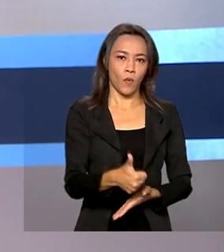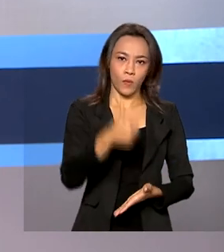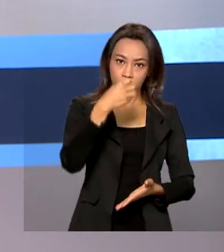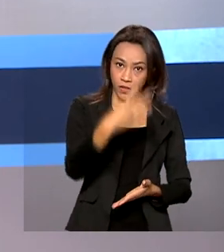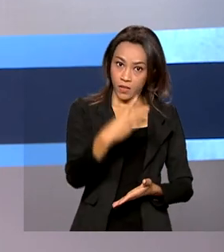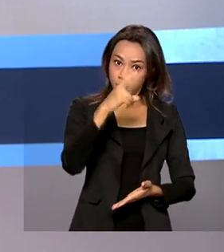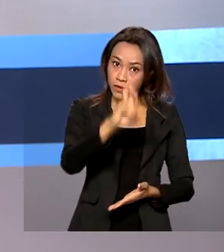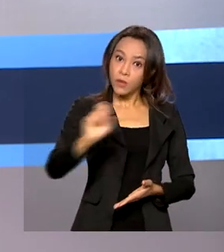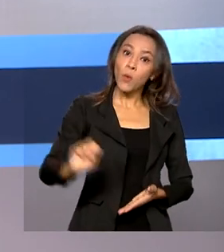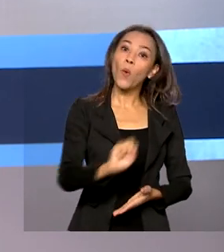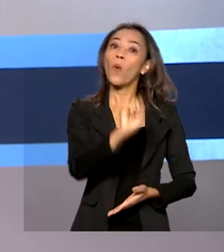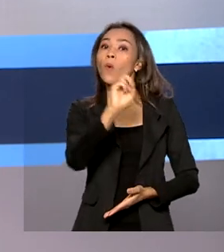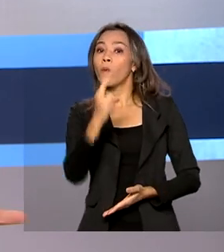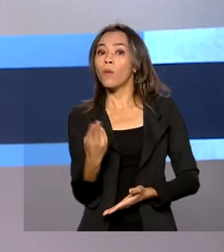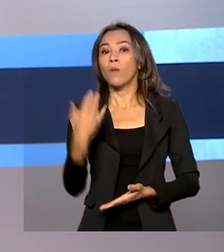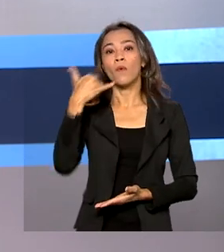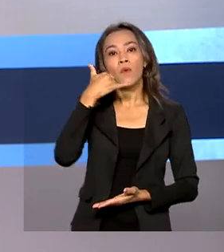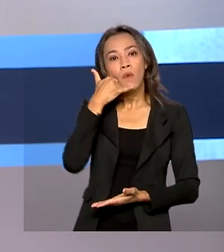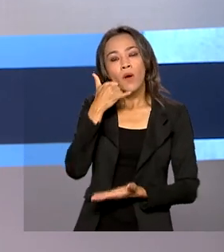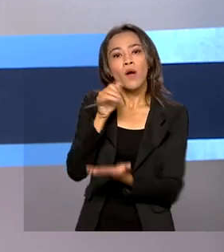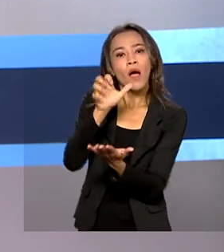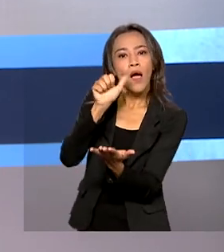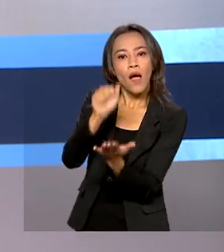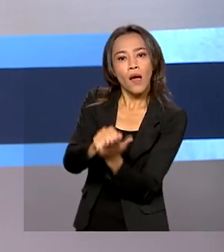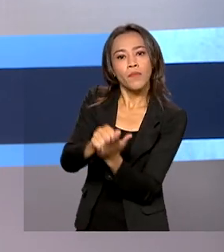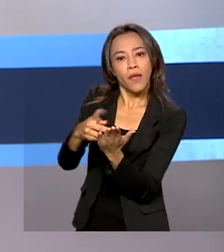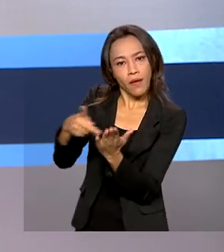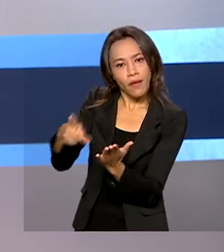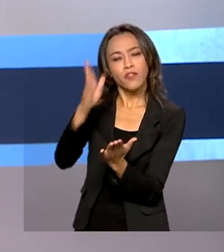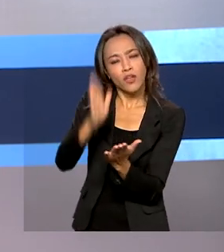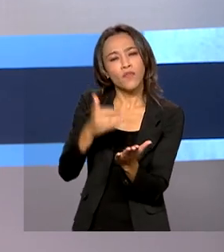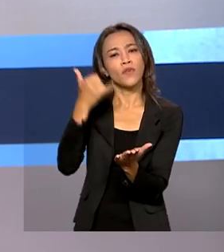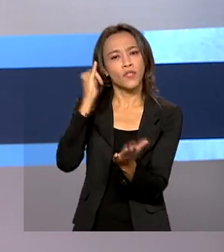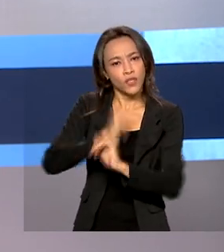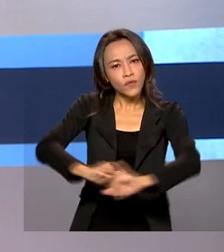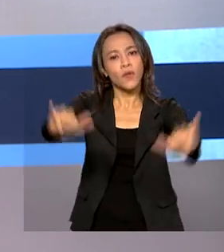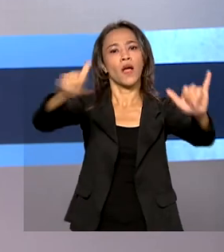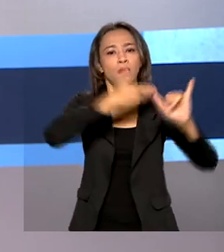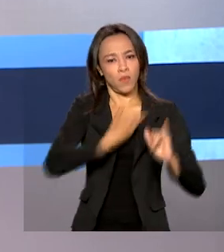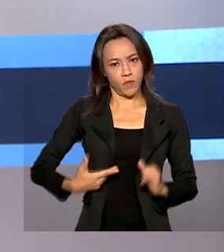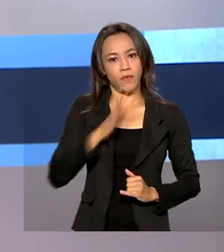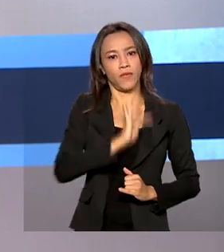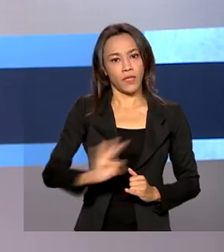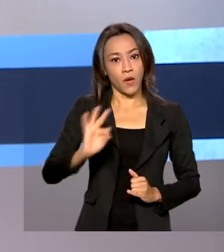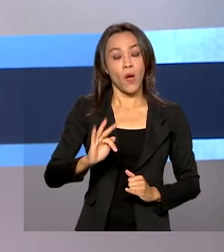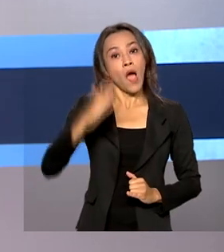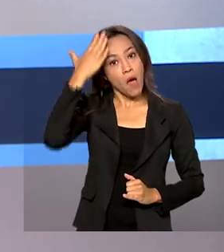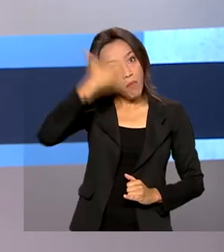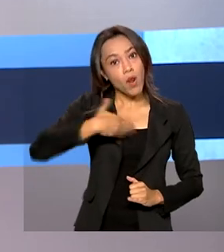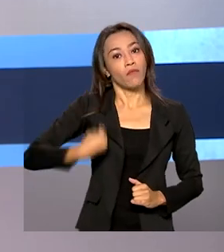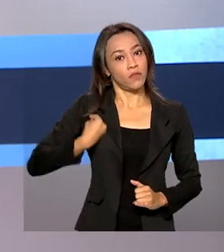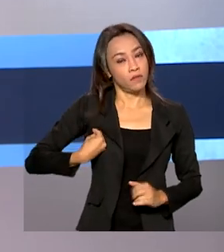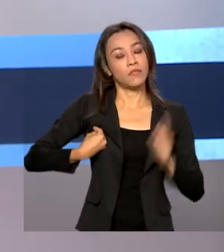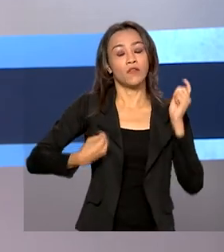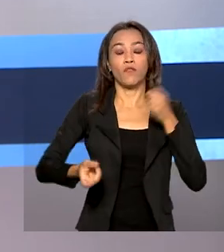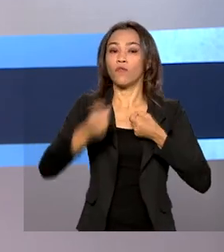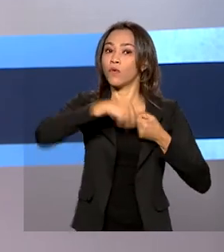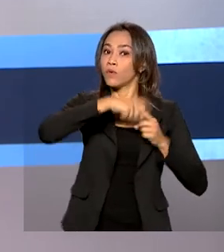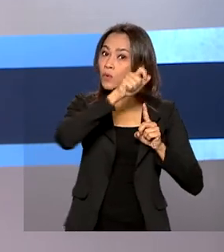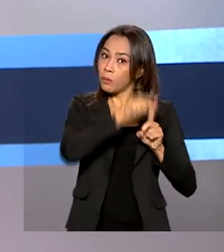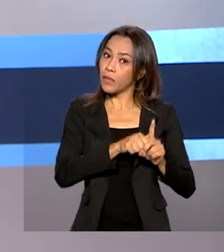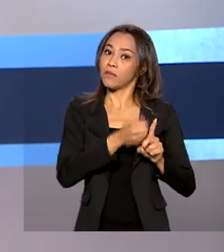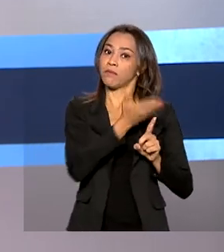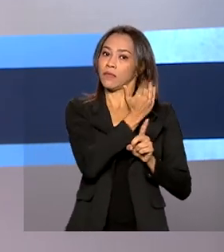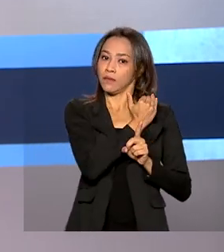aplicativo Meu INSS. A medida foi publicada no Diário Oficial da União. A prova de vida voltou a ser obrigatória no mês passado.